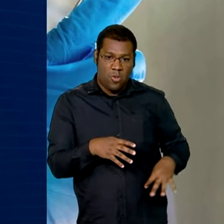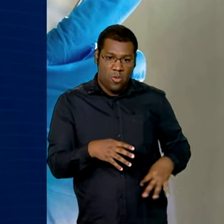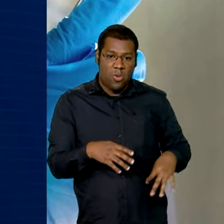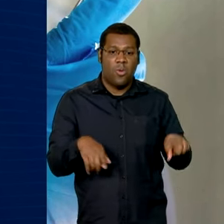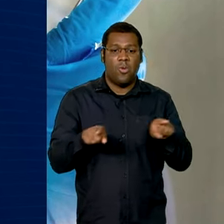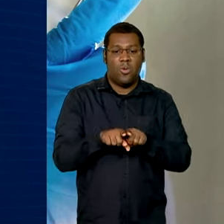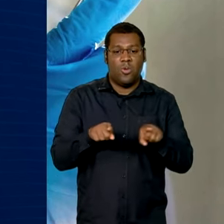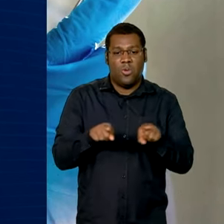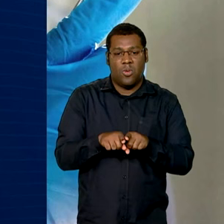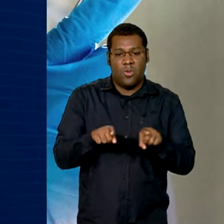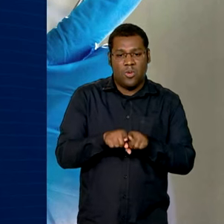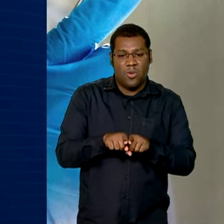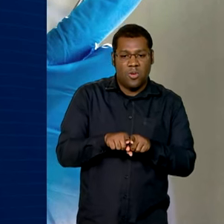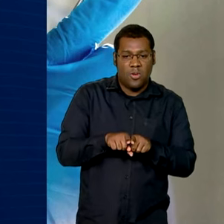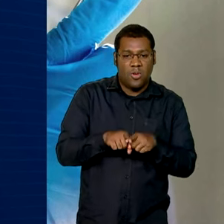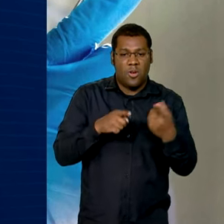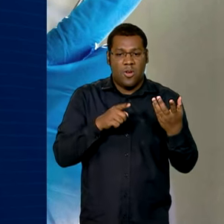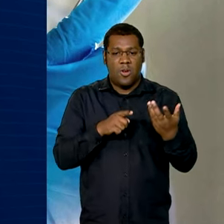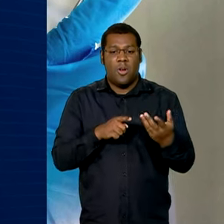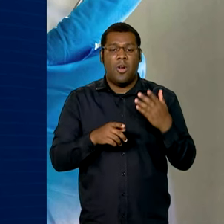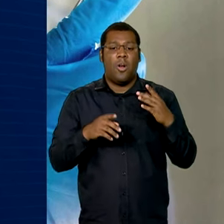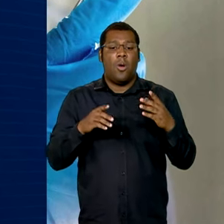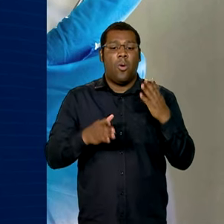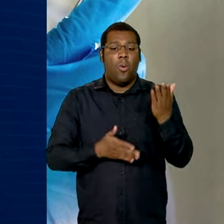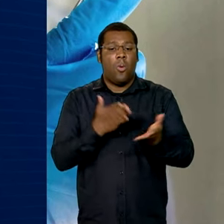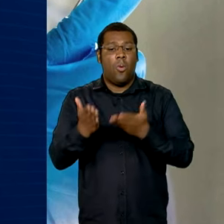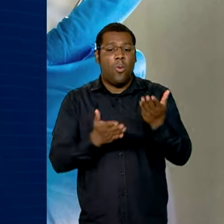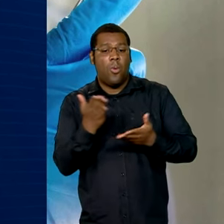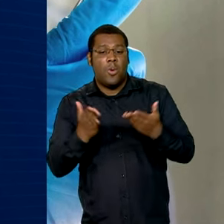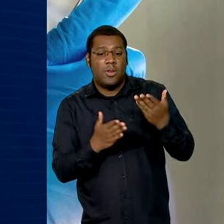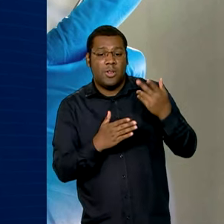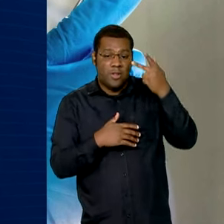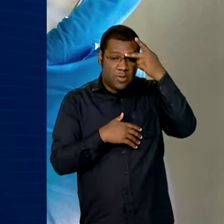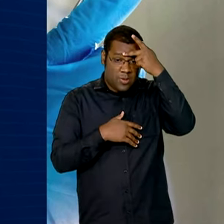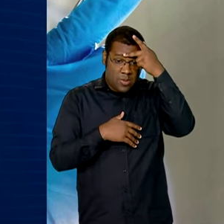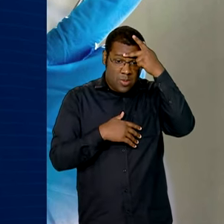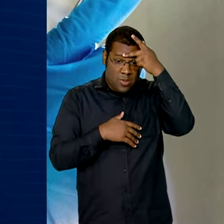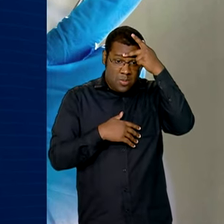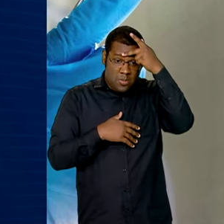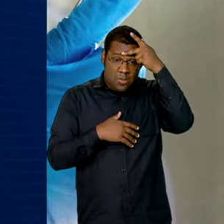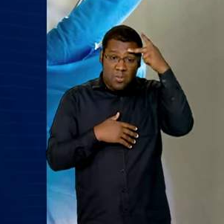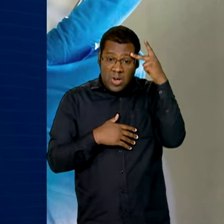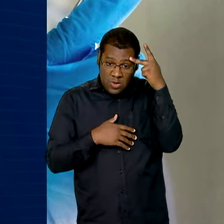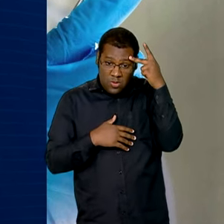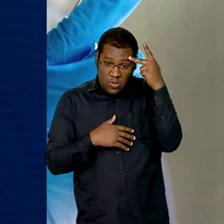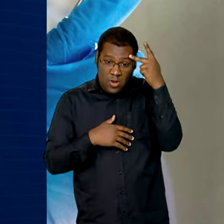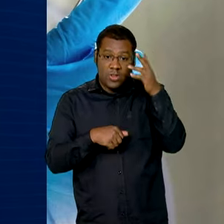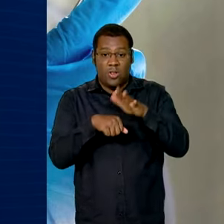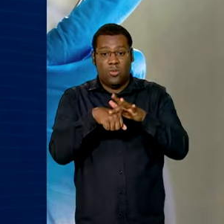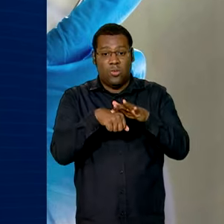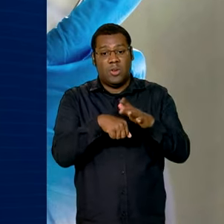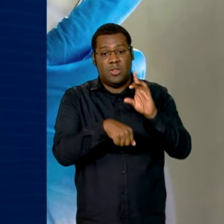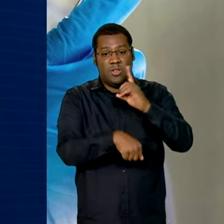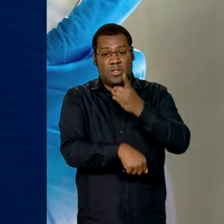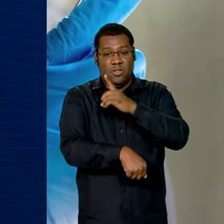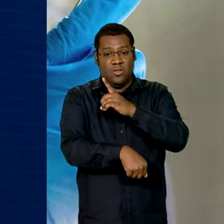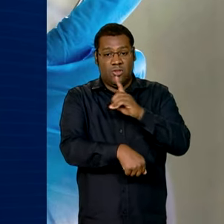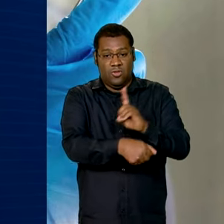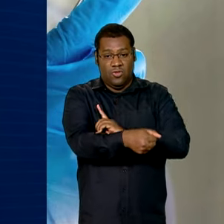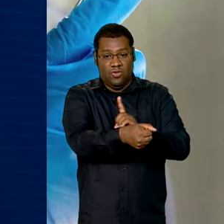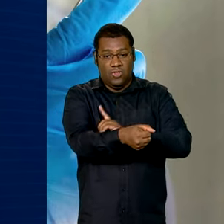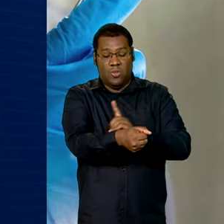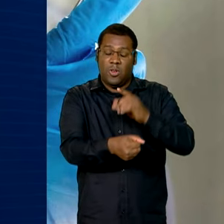dispositivos médicos para tratamento de úlceras no pé diabético. E plataforma produtiva para